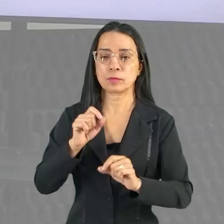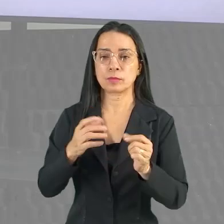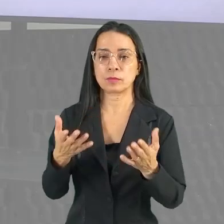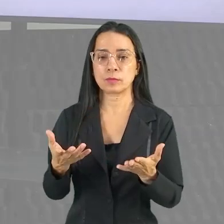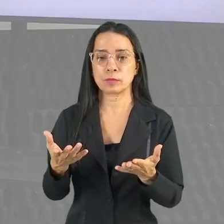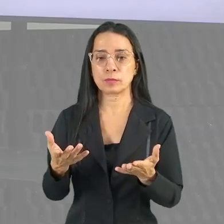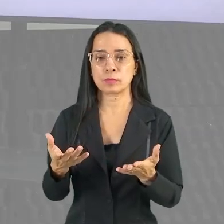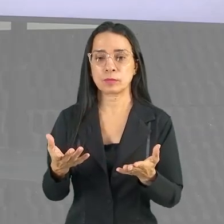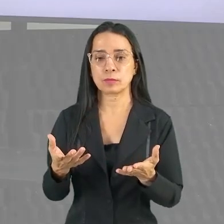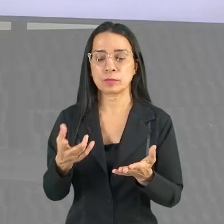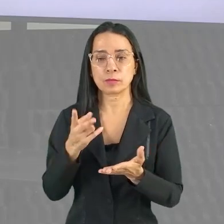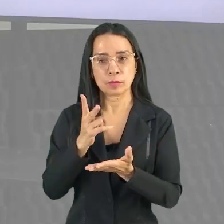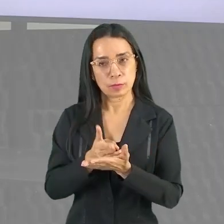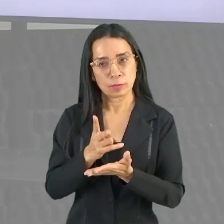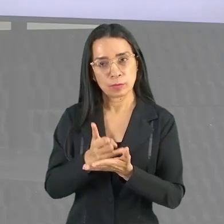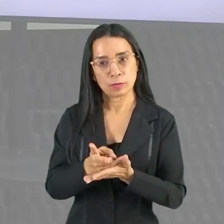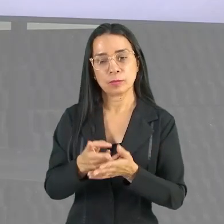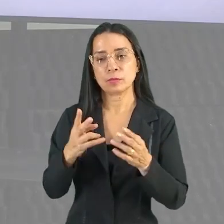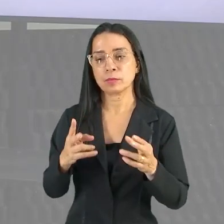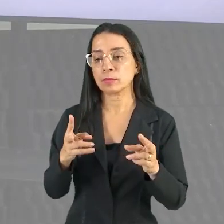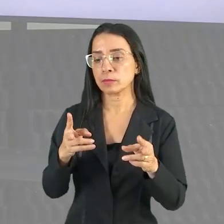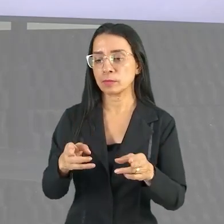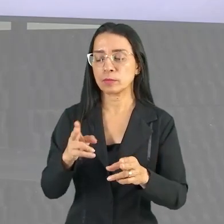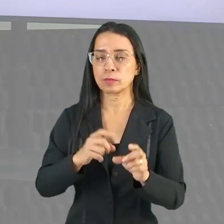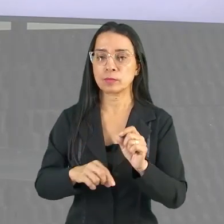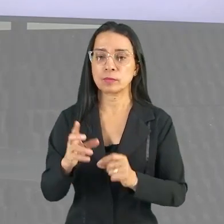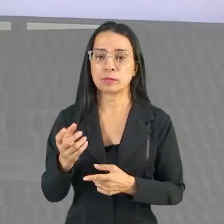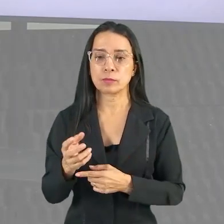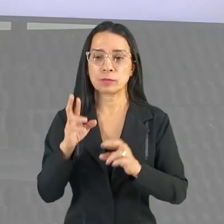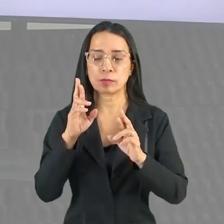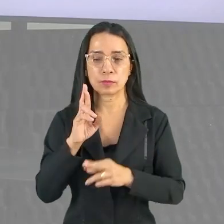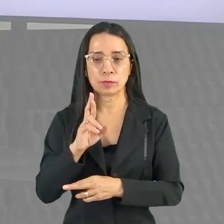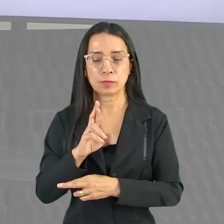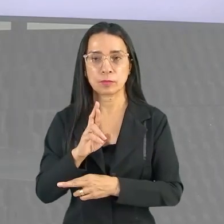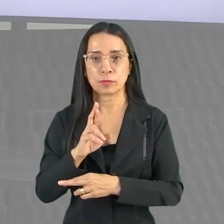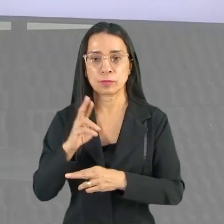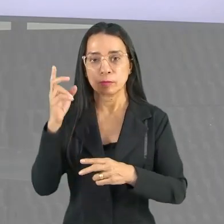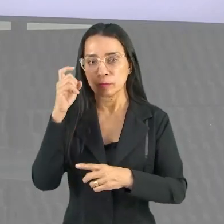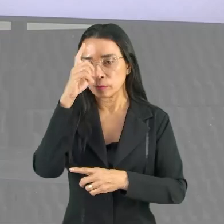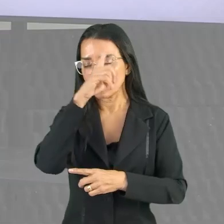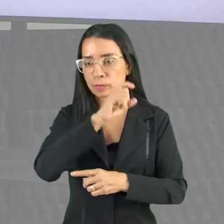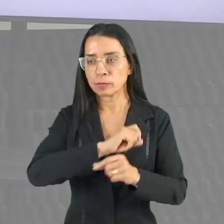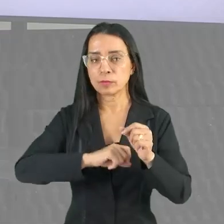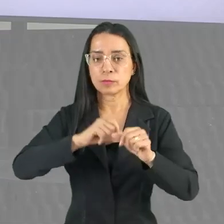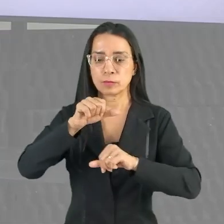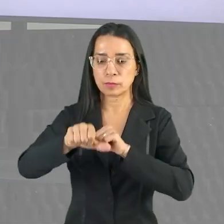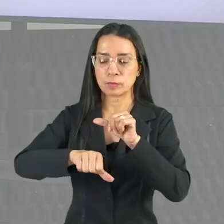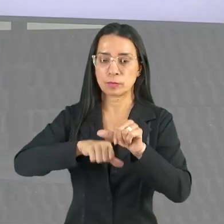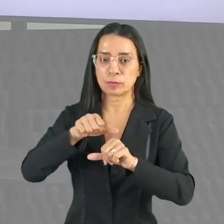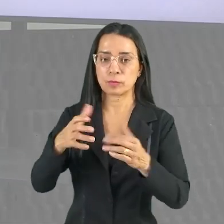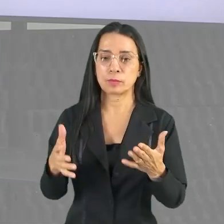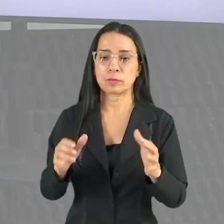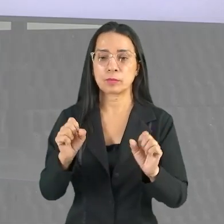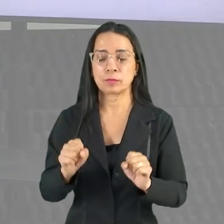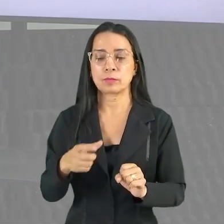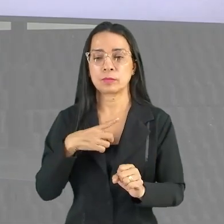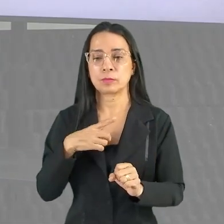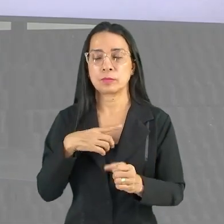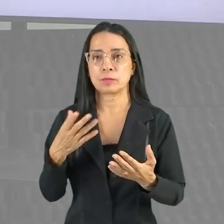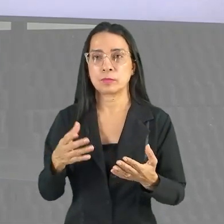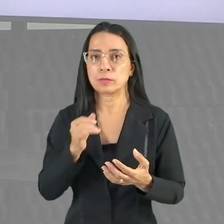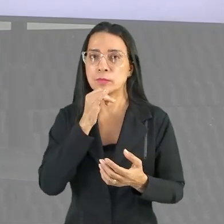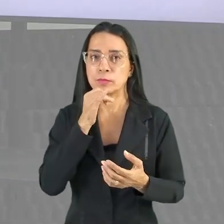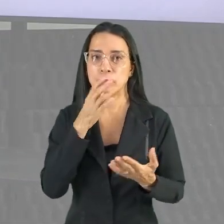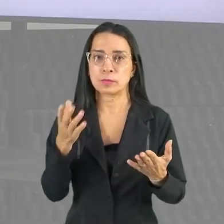pra vocês, eles são basicamente o mesmo. Difícil eles irem mudando. Eles podem ter ali,